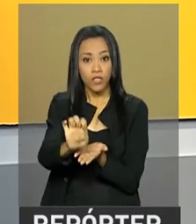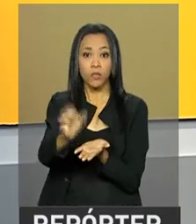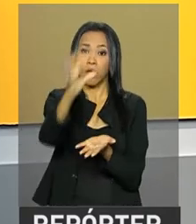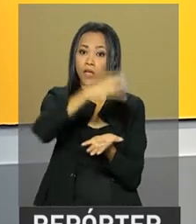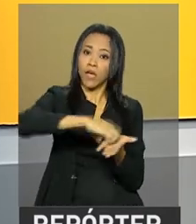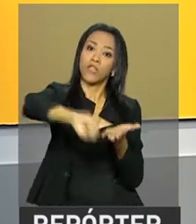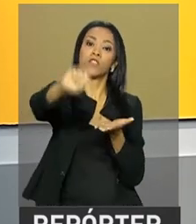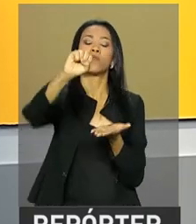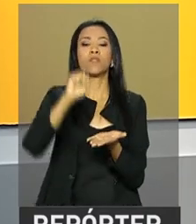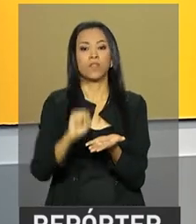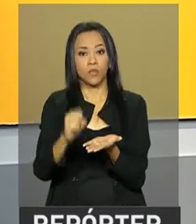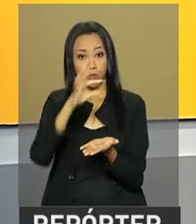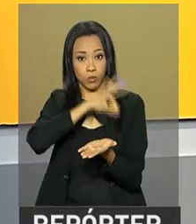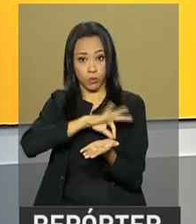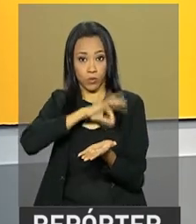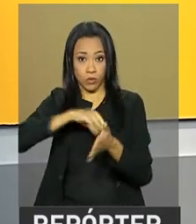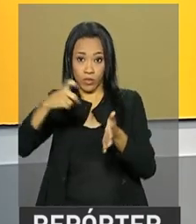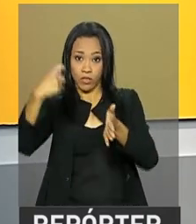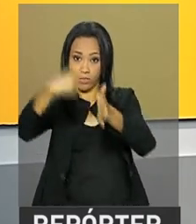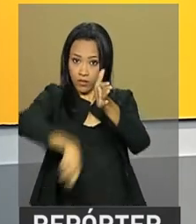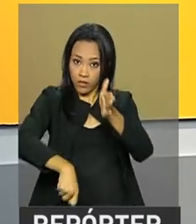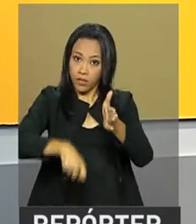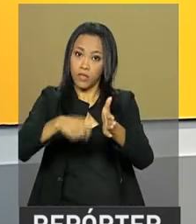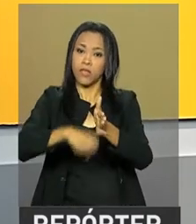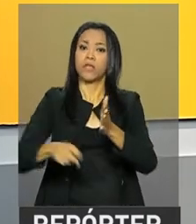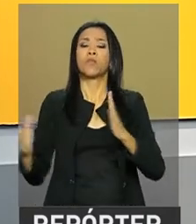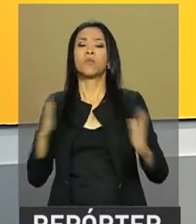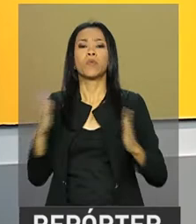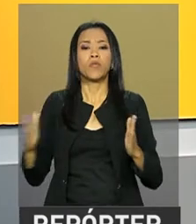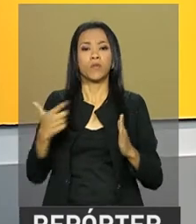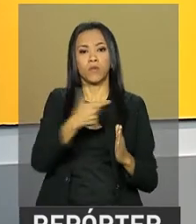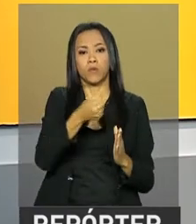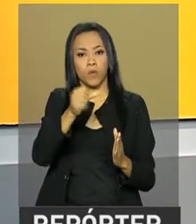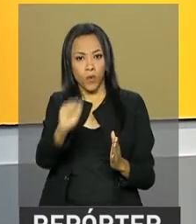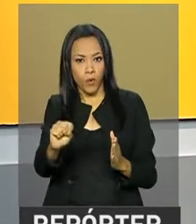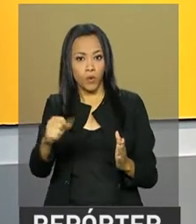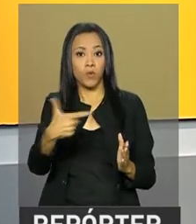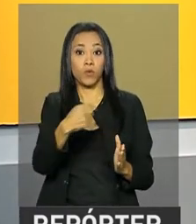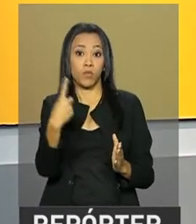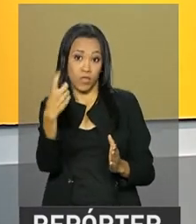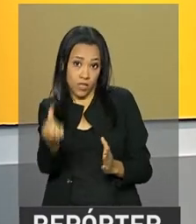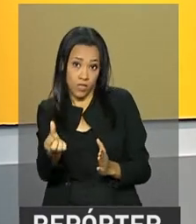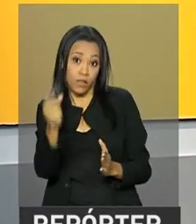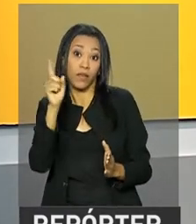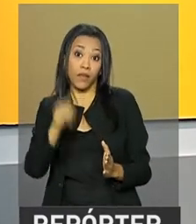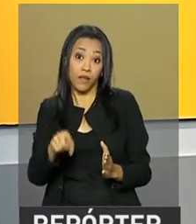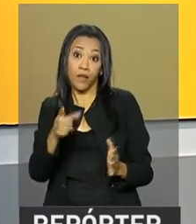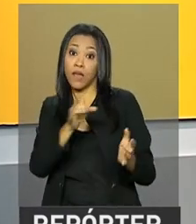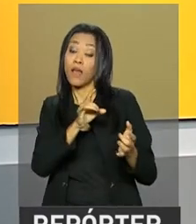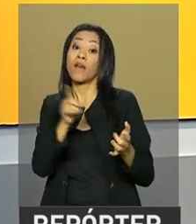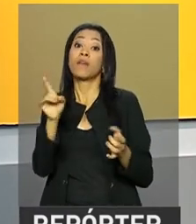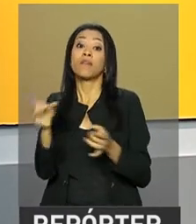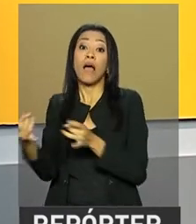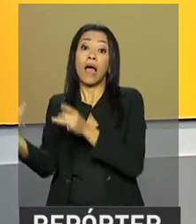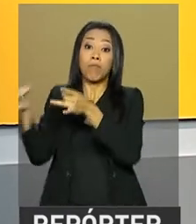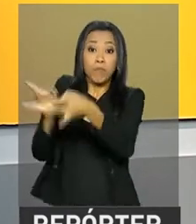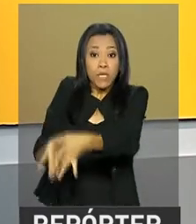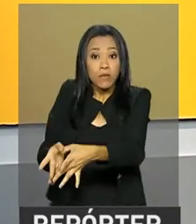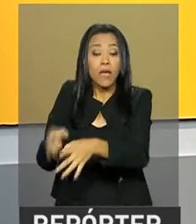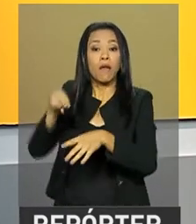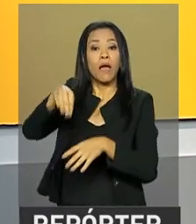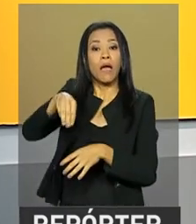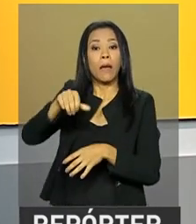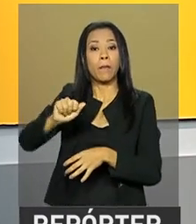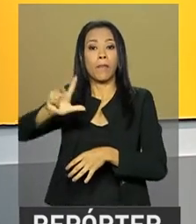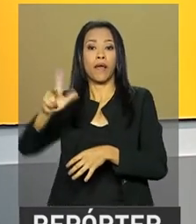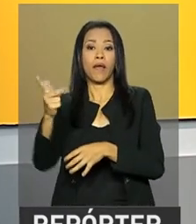restituições dos exercícios de 2008 a 2016 que deixaram a malha fina. O crédito